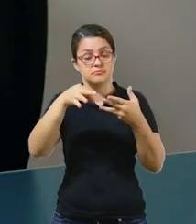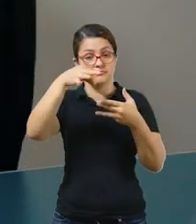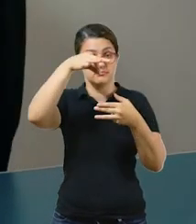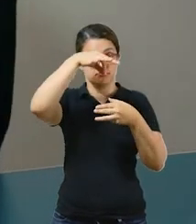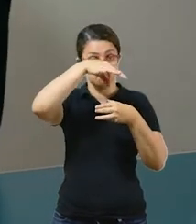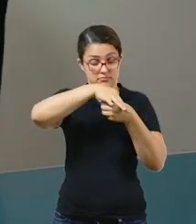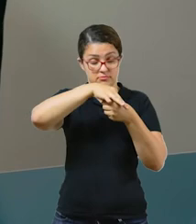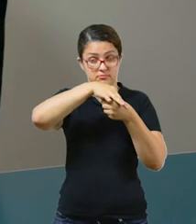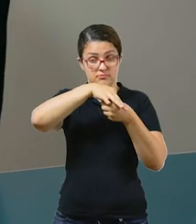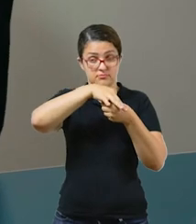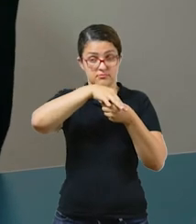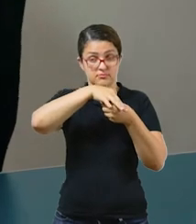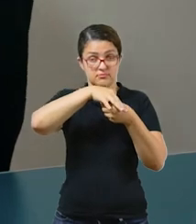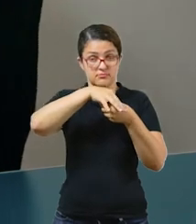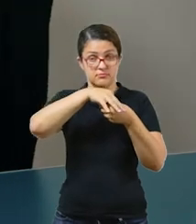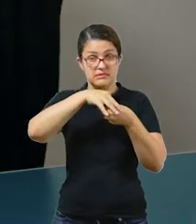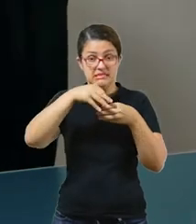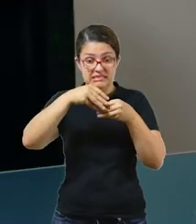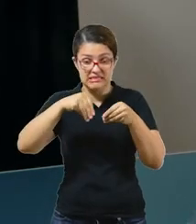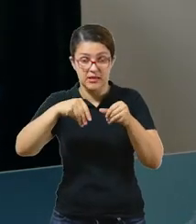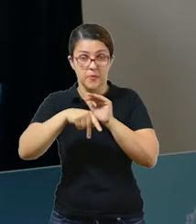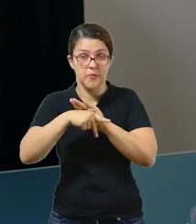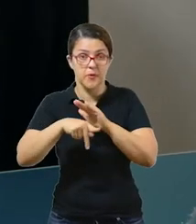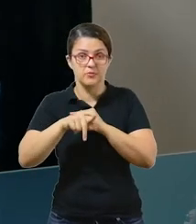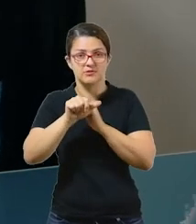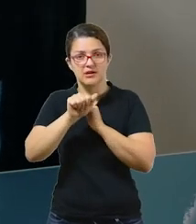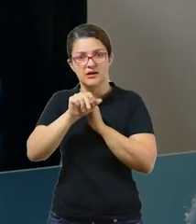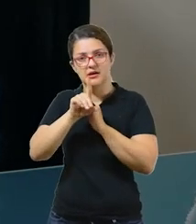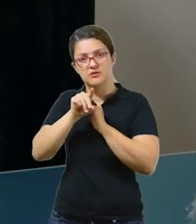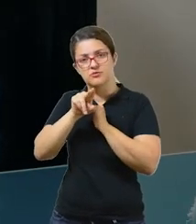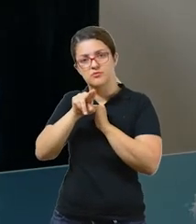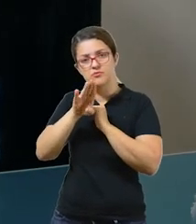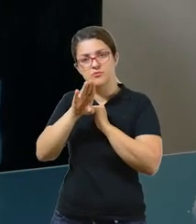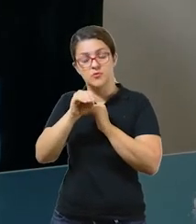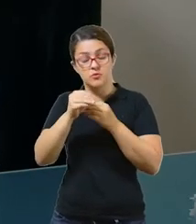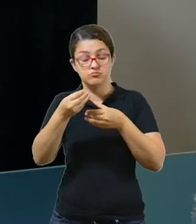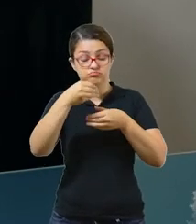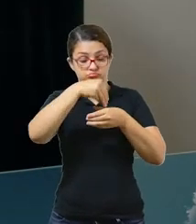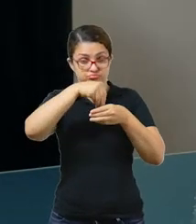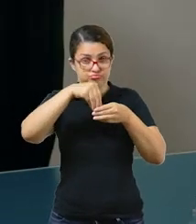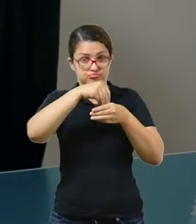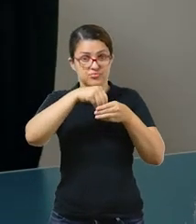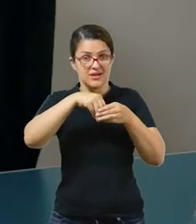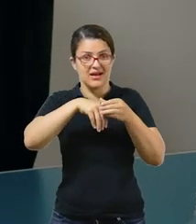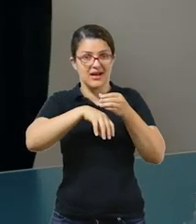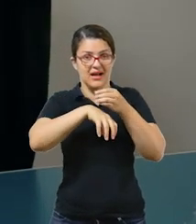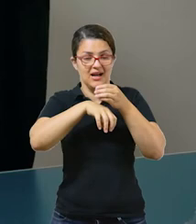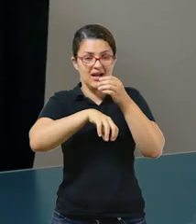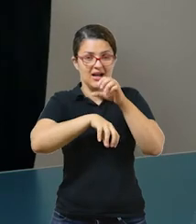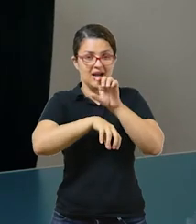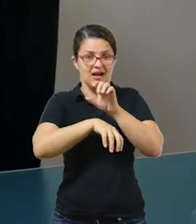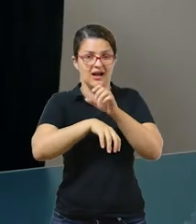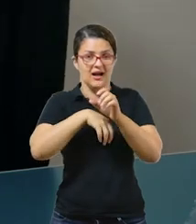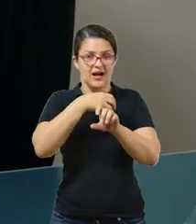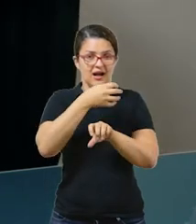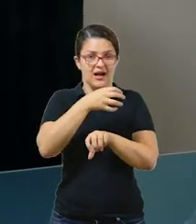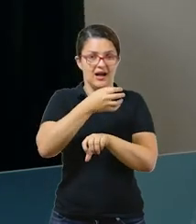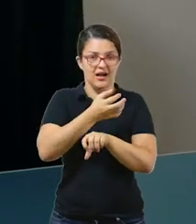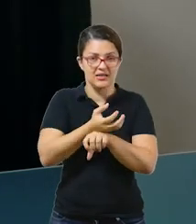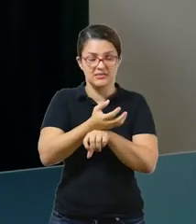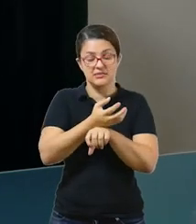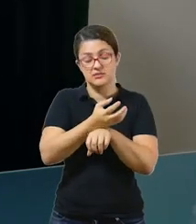pequena quantidade de terra adubada por cima, para cobrir a raiz. Depois você vai regar,